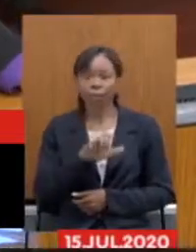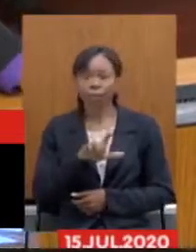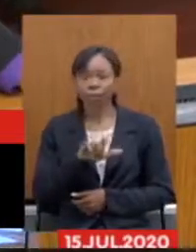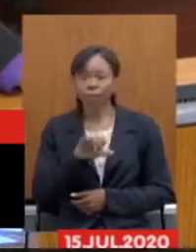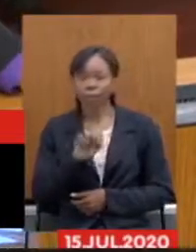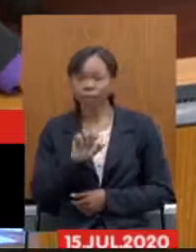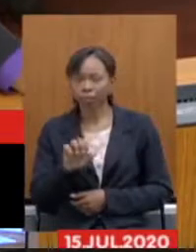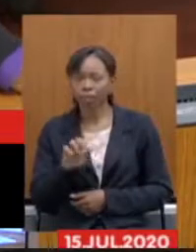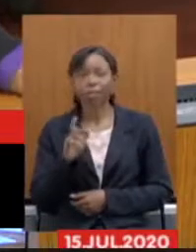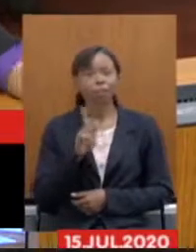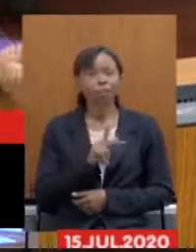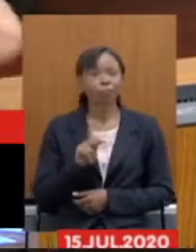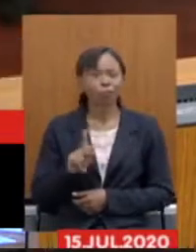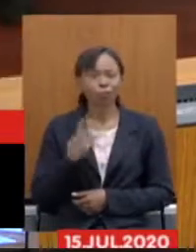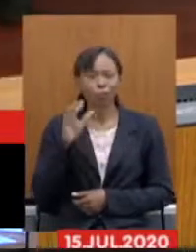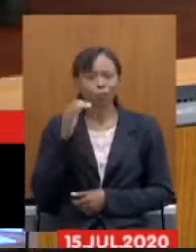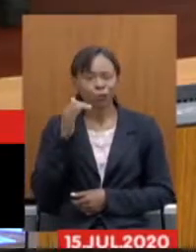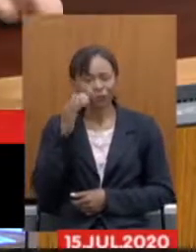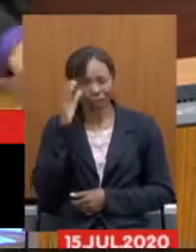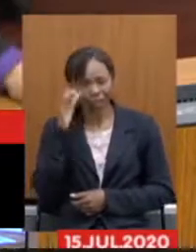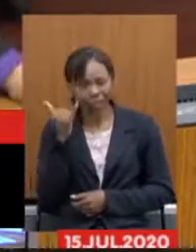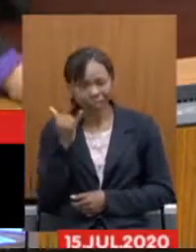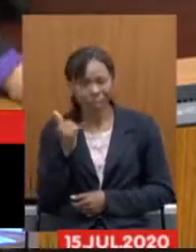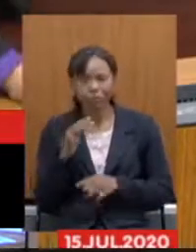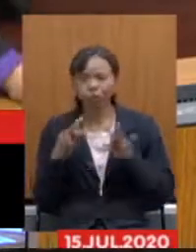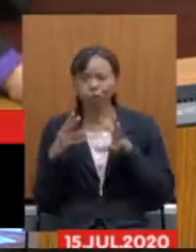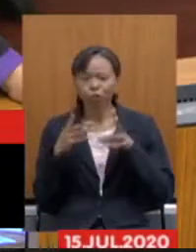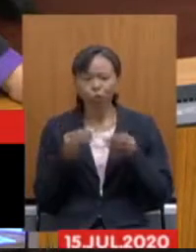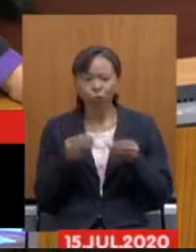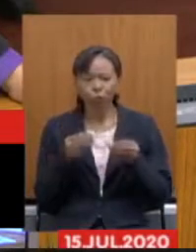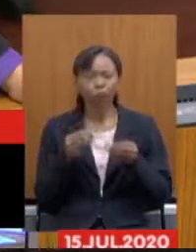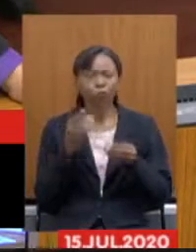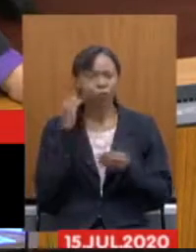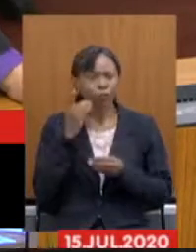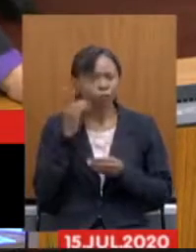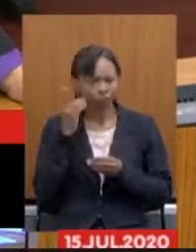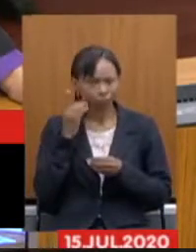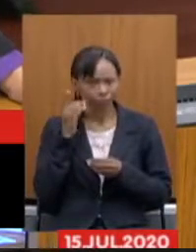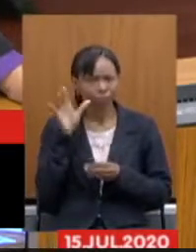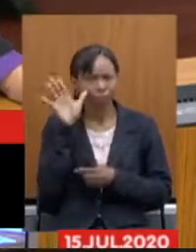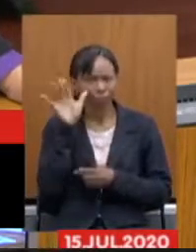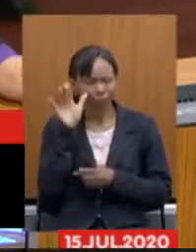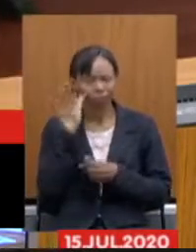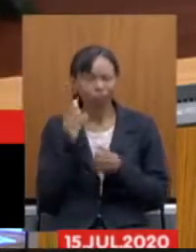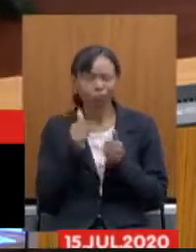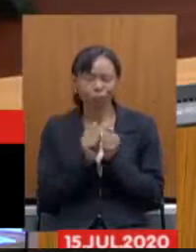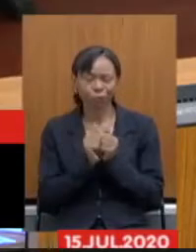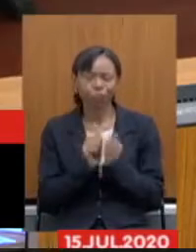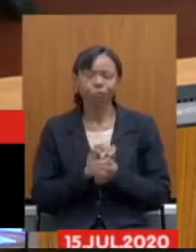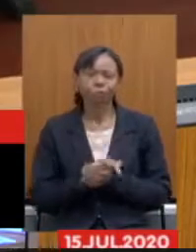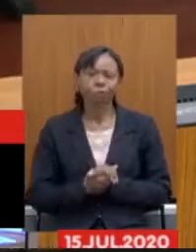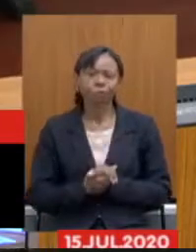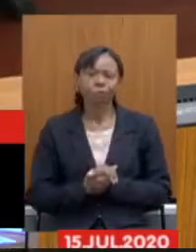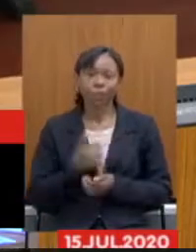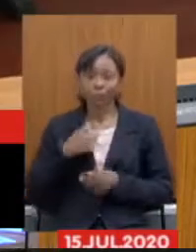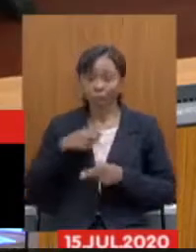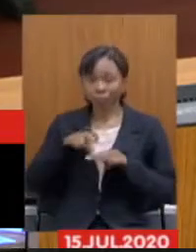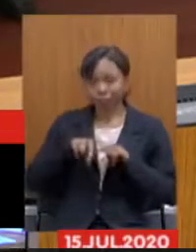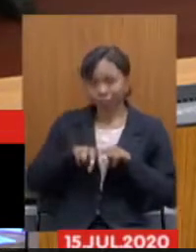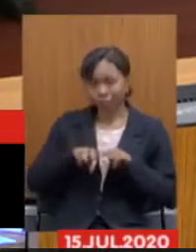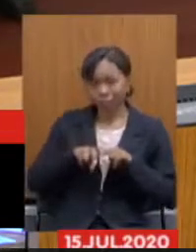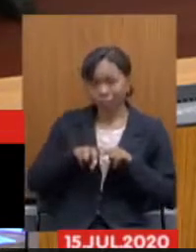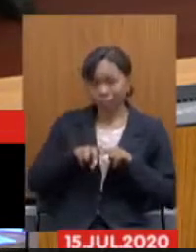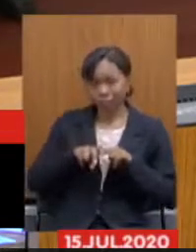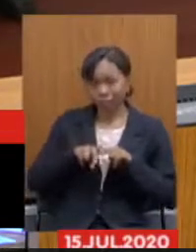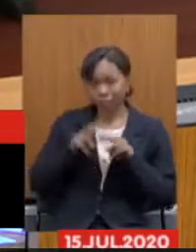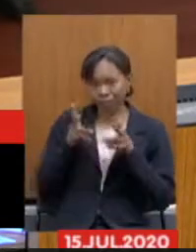deputado professor Clayton, bom dia a todos os deputados que nos acompanham. Eu resolvi sentar aqui para ver se eu capto um